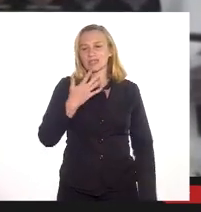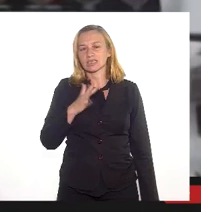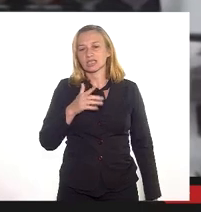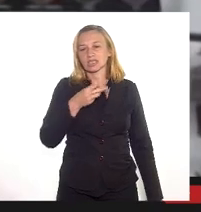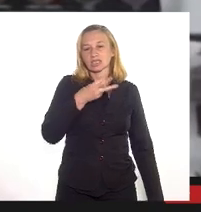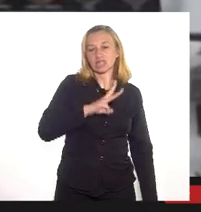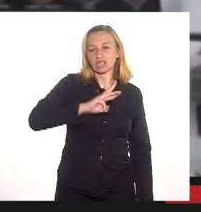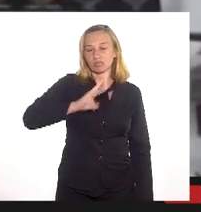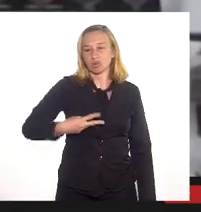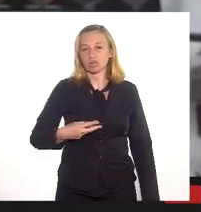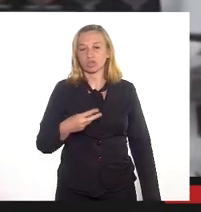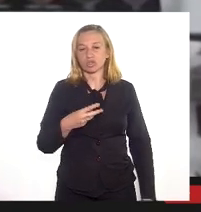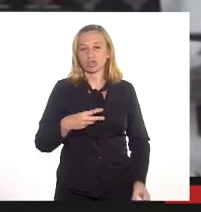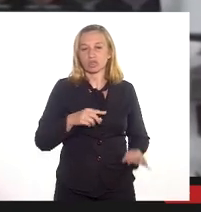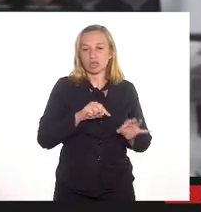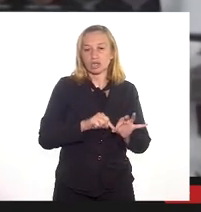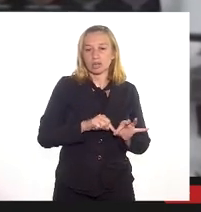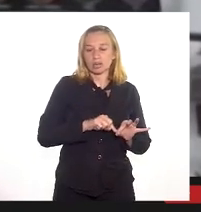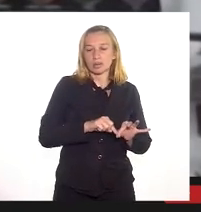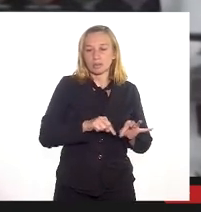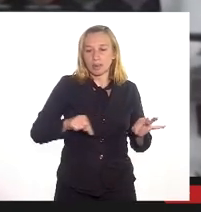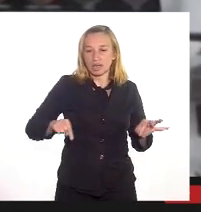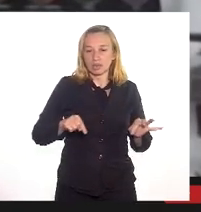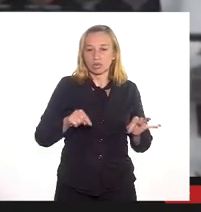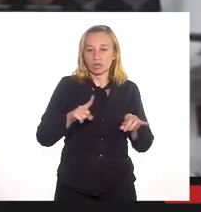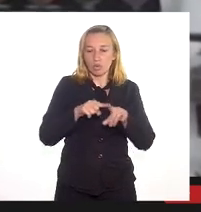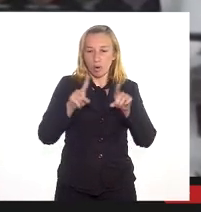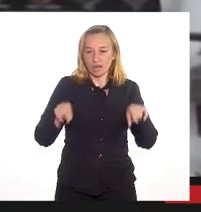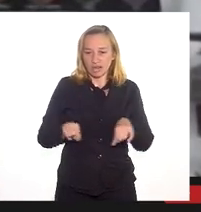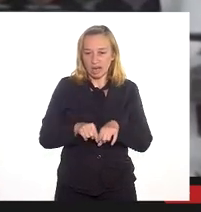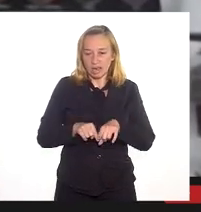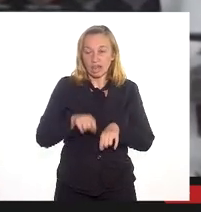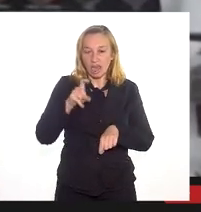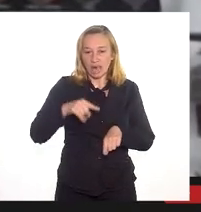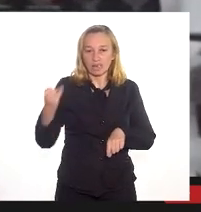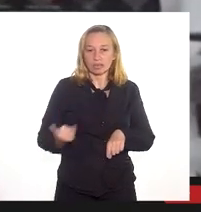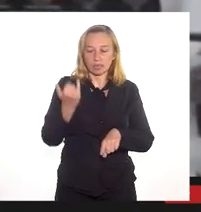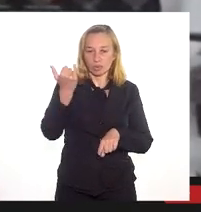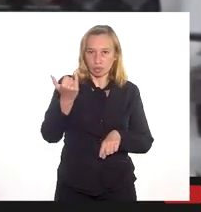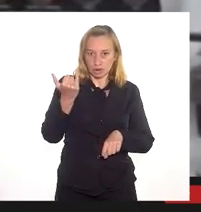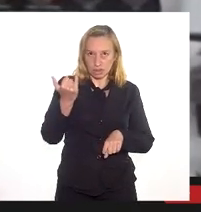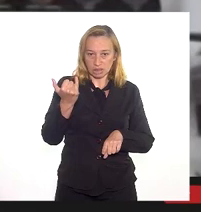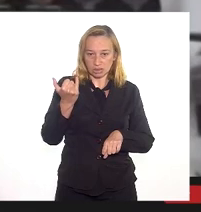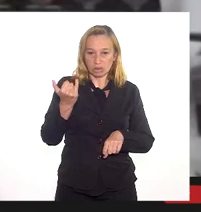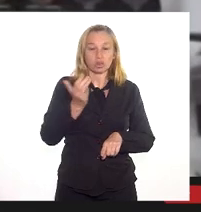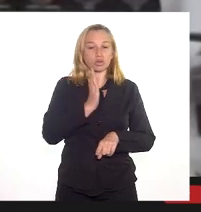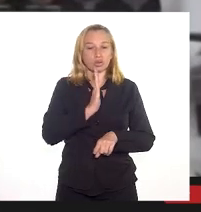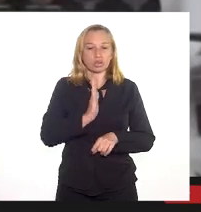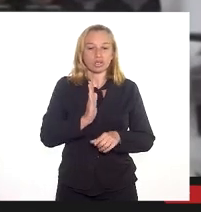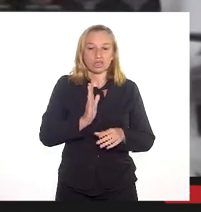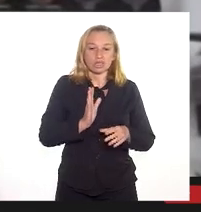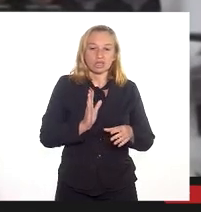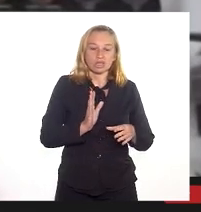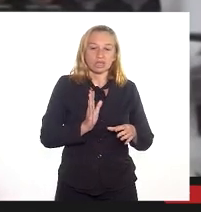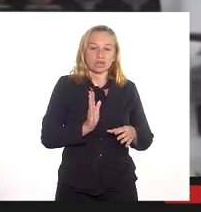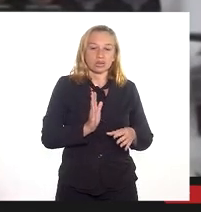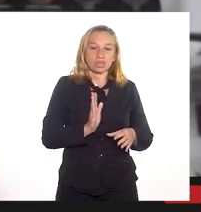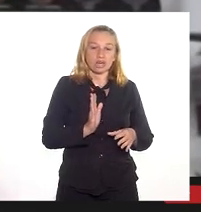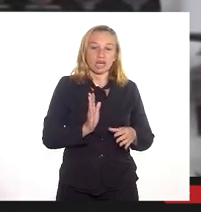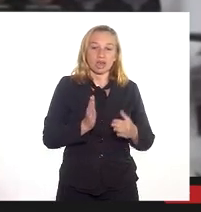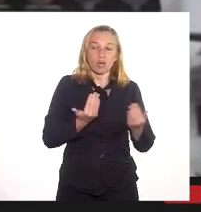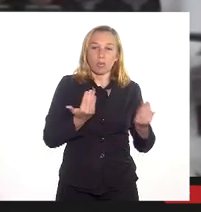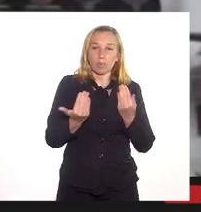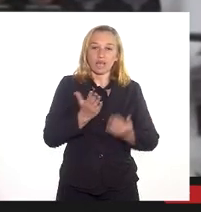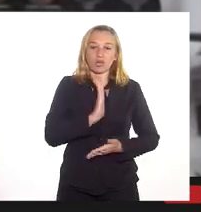3 milhões de metros quadrados. Ela realmente é uma área muito importante no coração do município de Duque de Caxias e